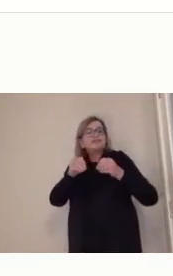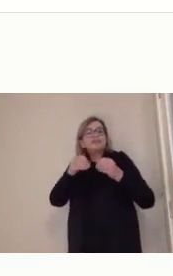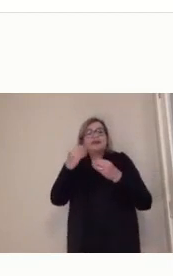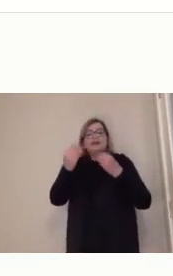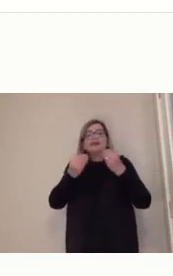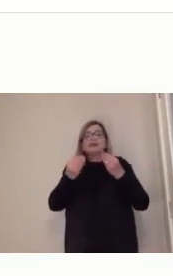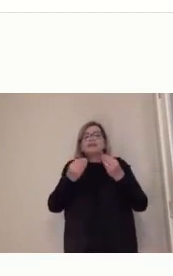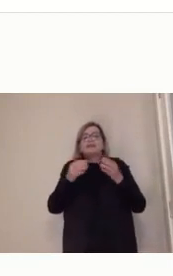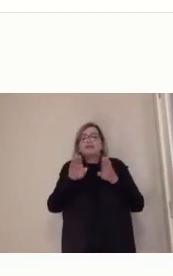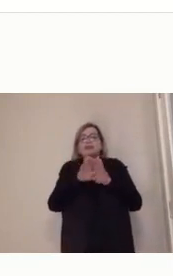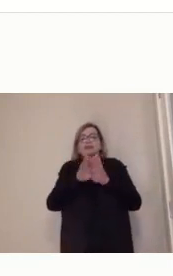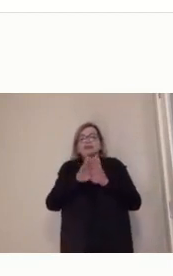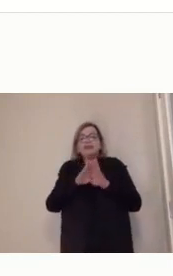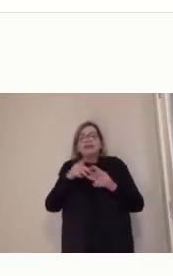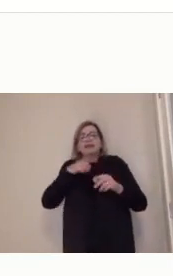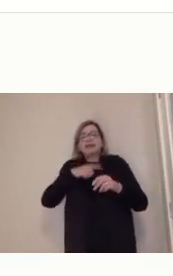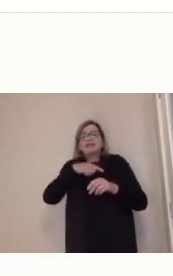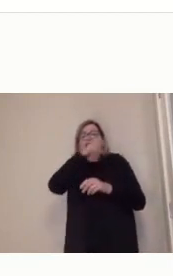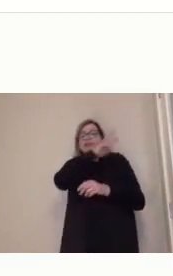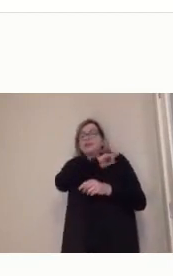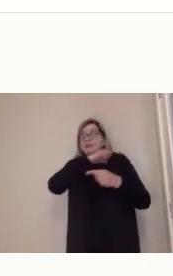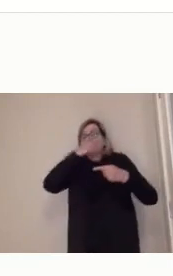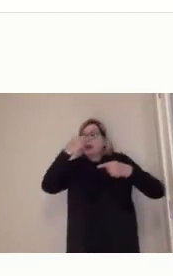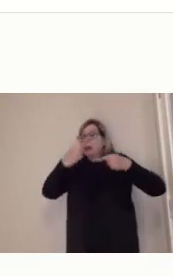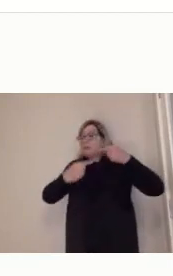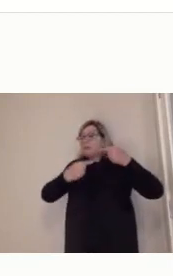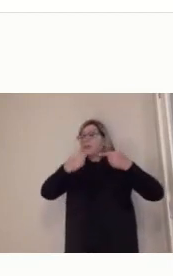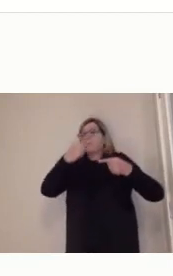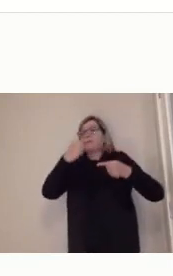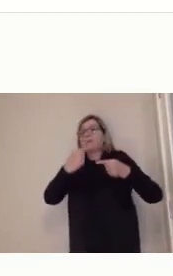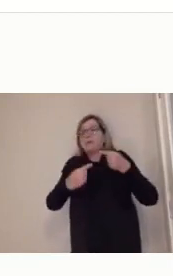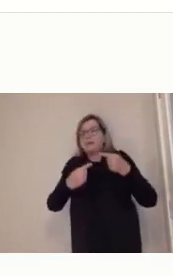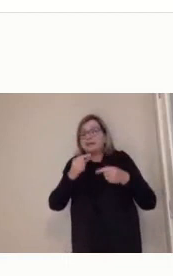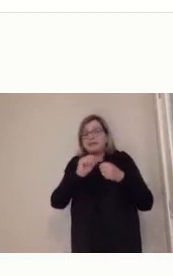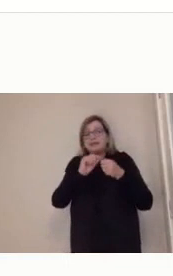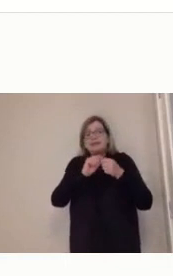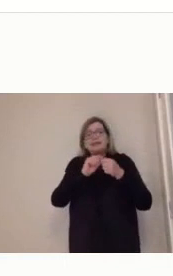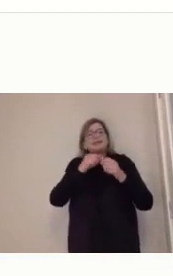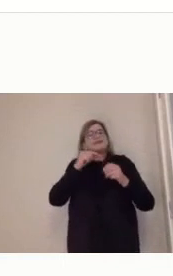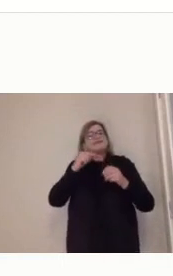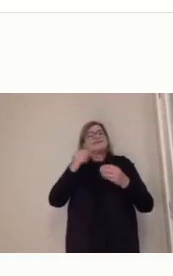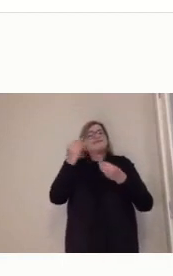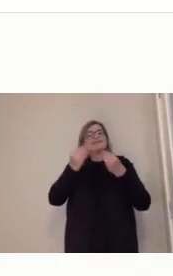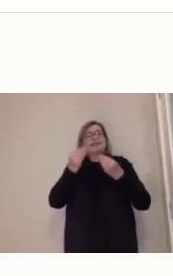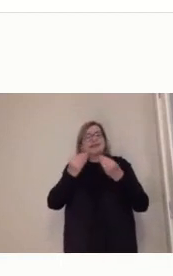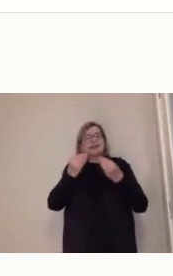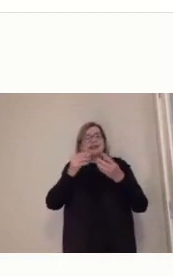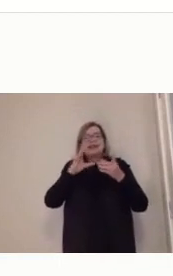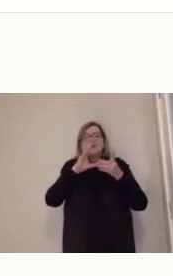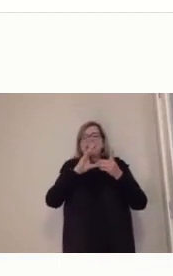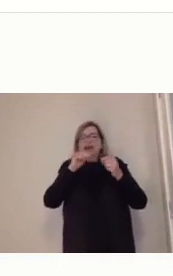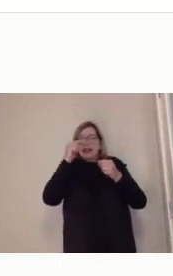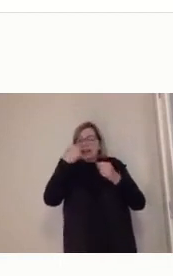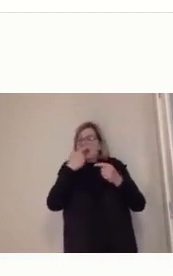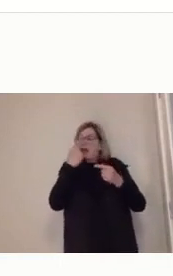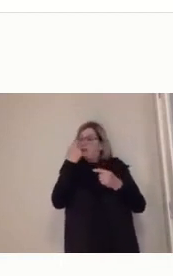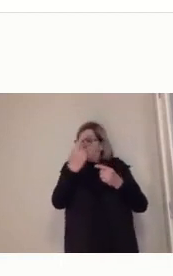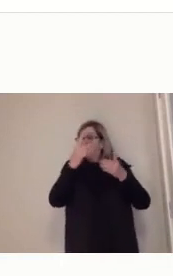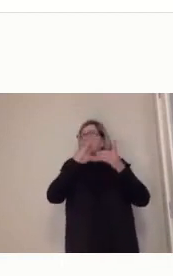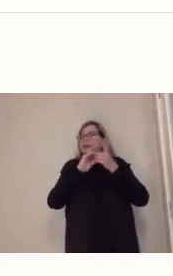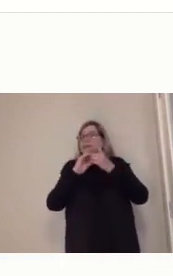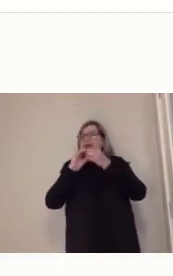do ensino, ela está além de levar a educação a municípios pequenos, como a gente tem aí, né?